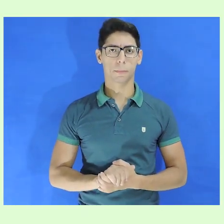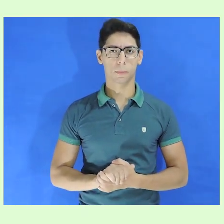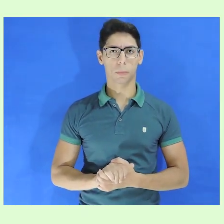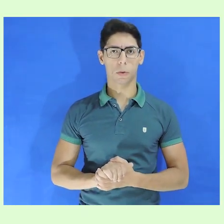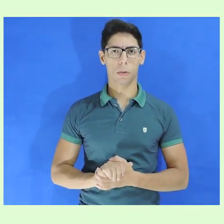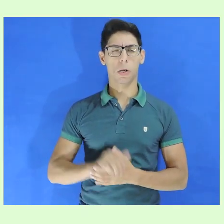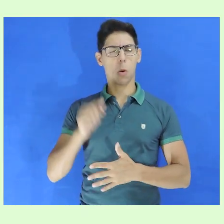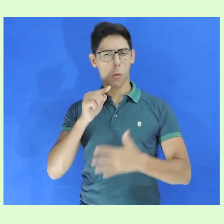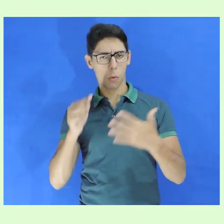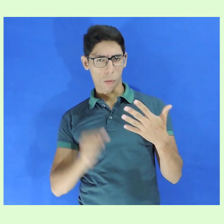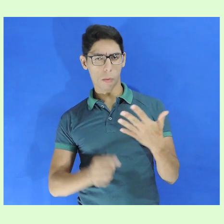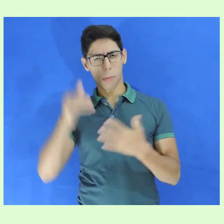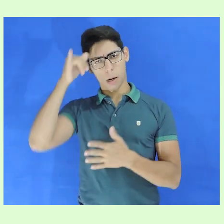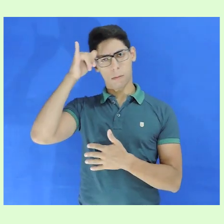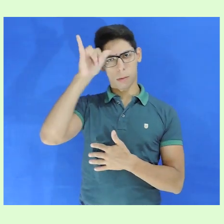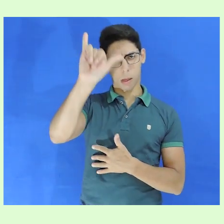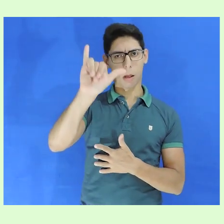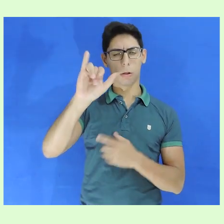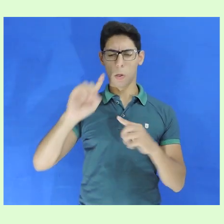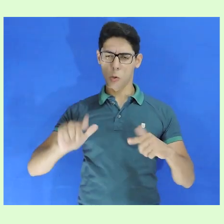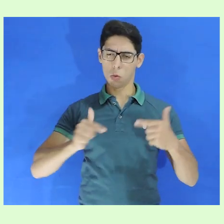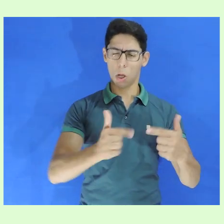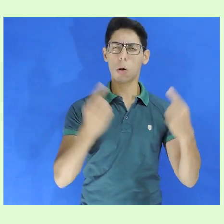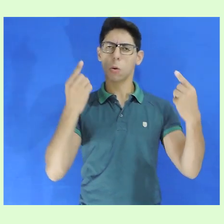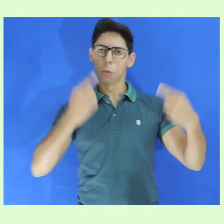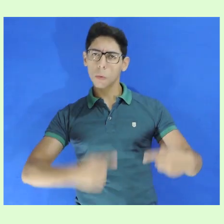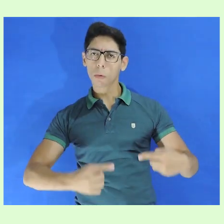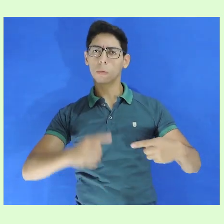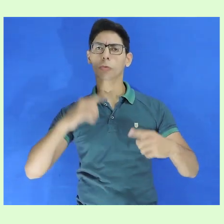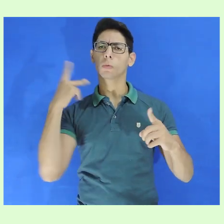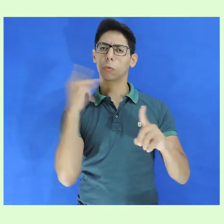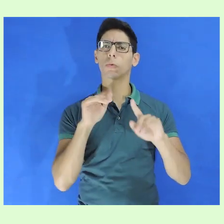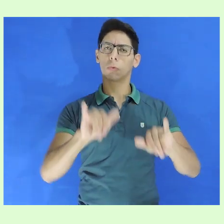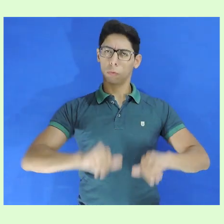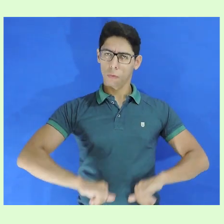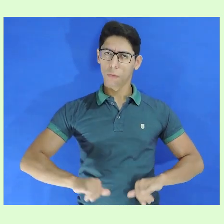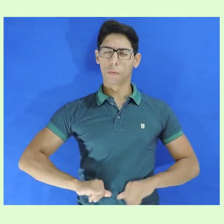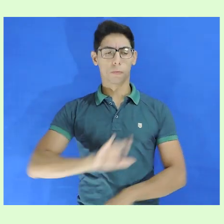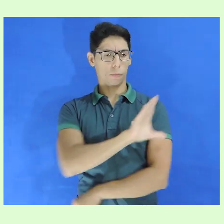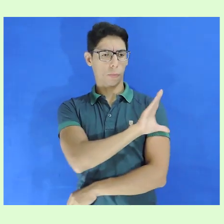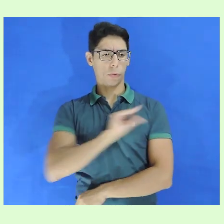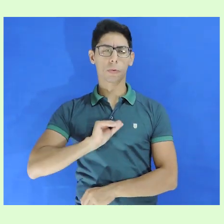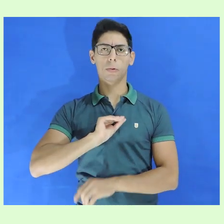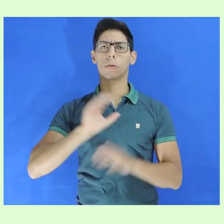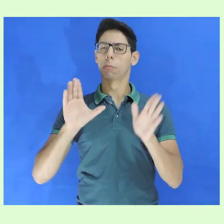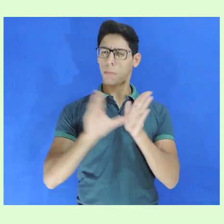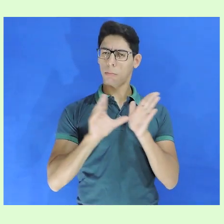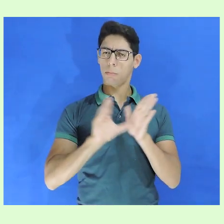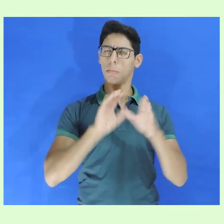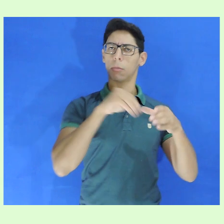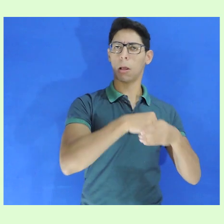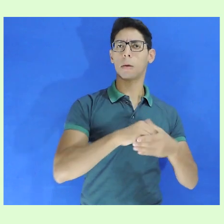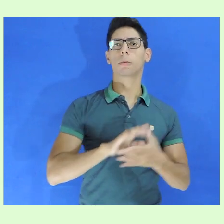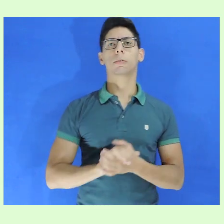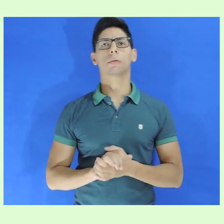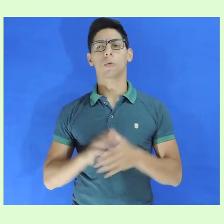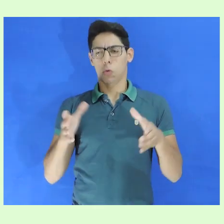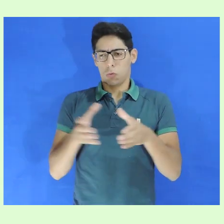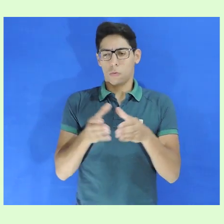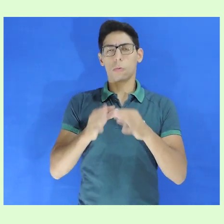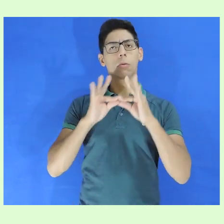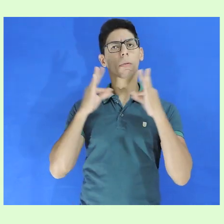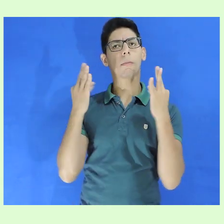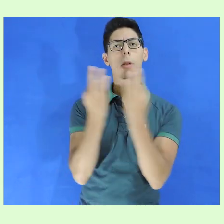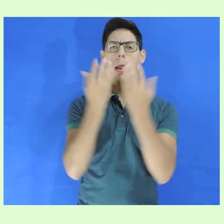Mecanismo de Prevenção e Combate à Tortura, Conselhos da Comunidade, Coletivos